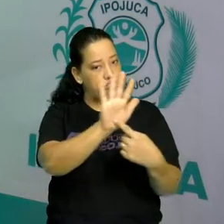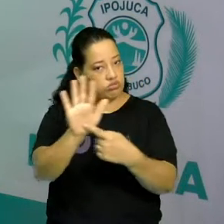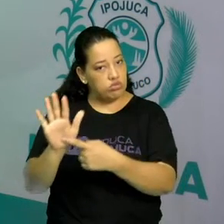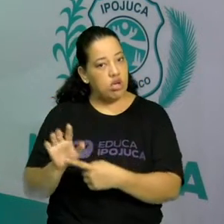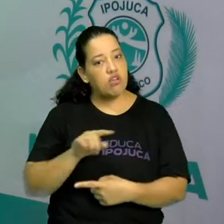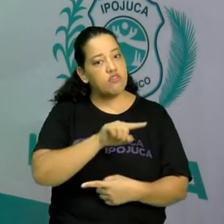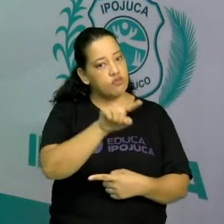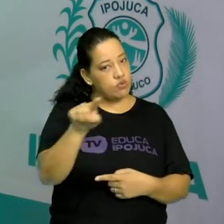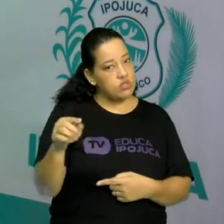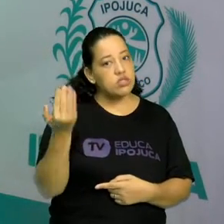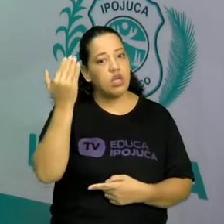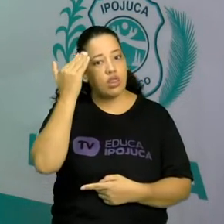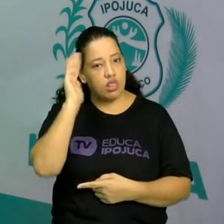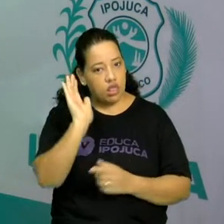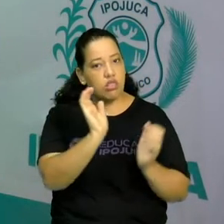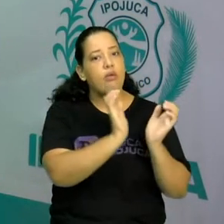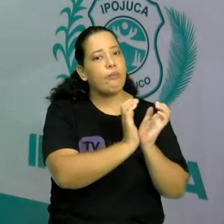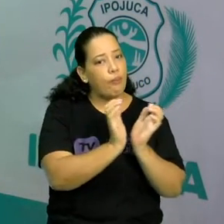classificá-los.